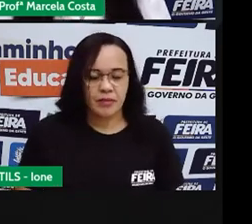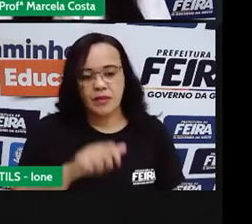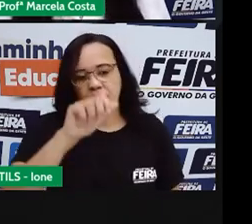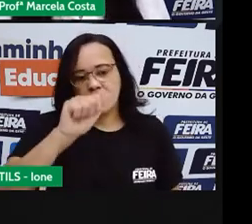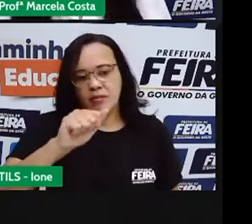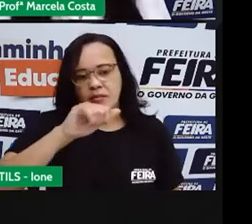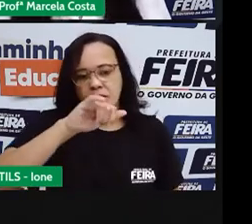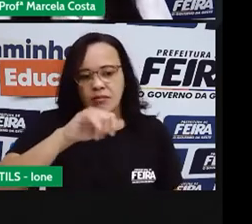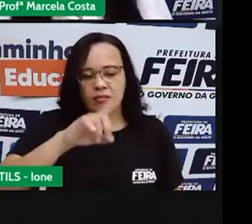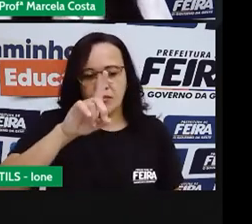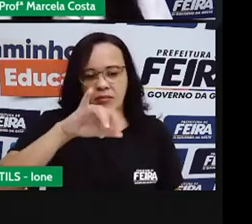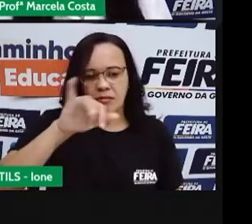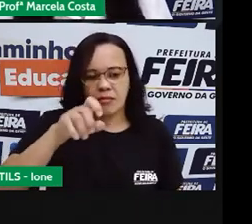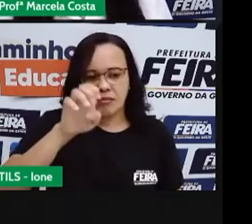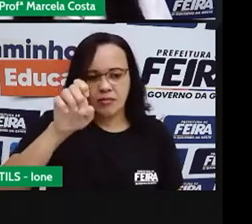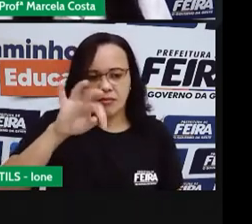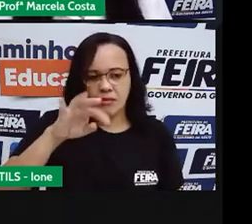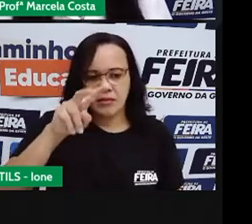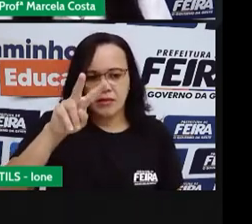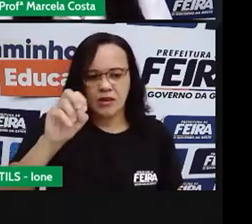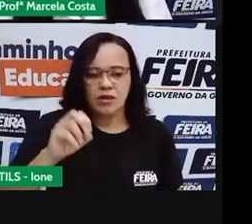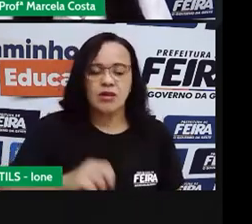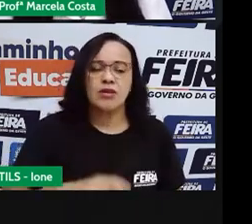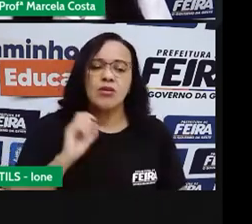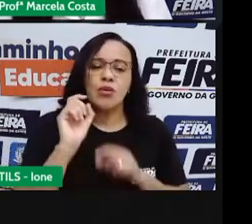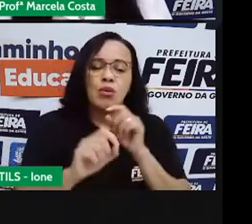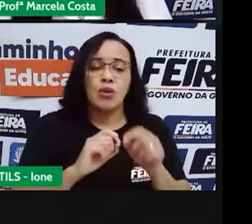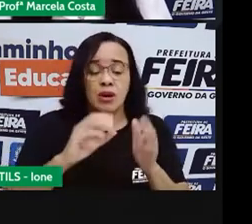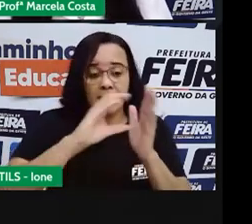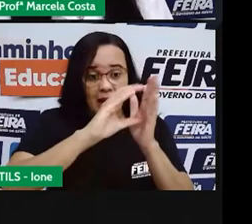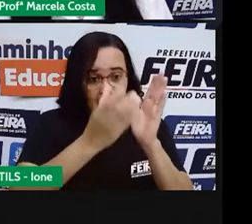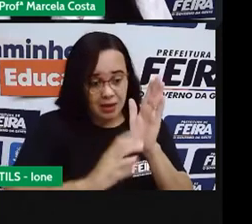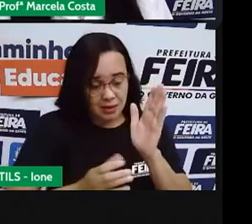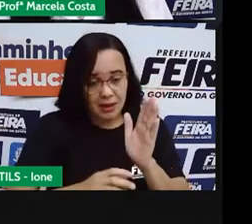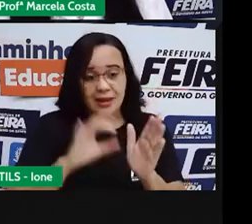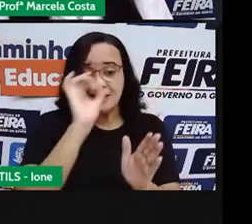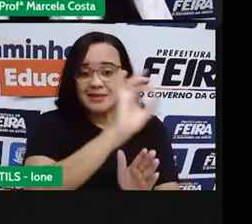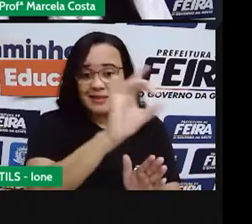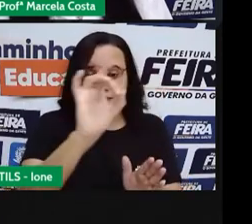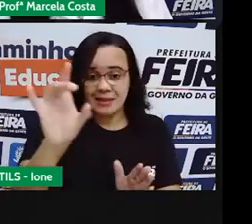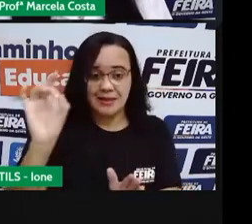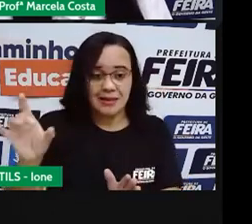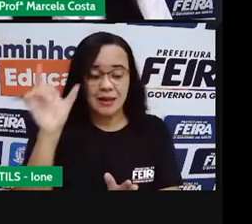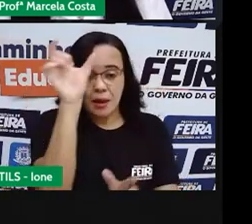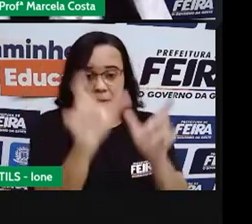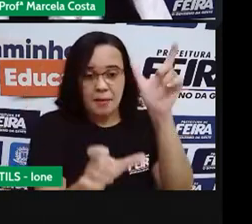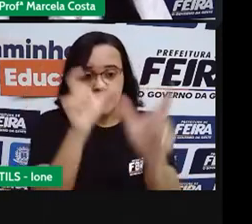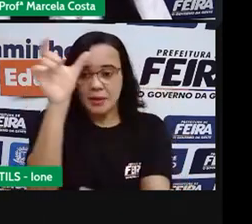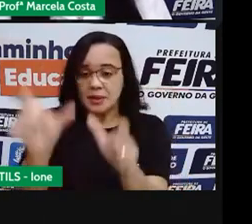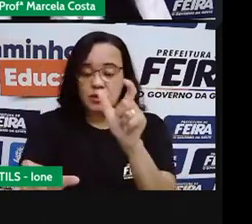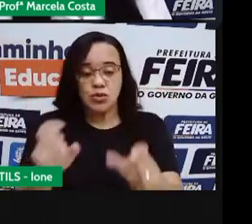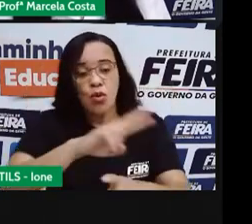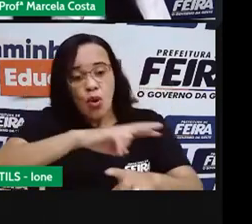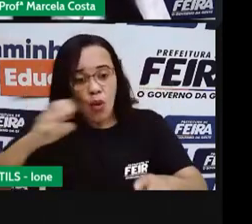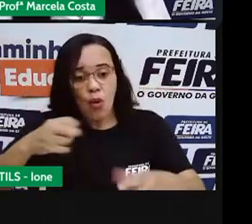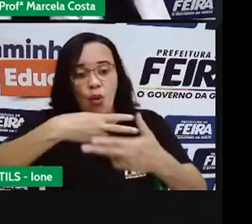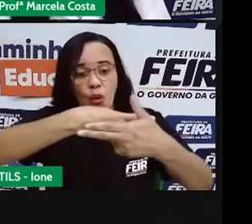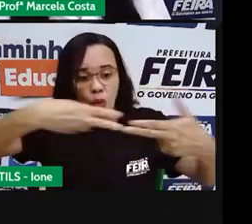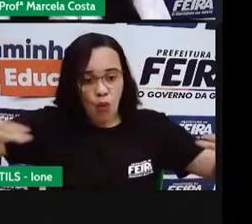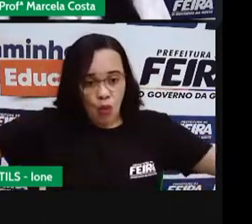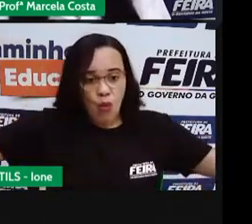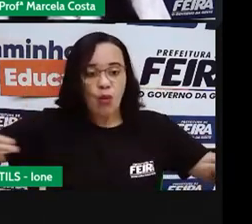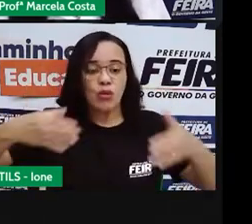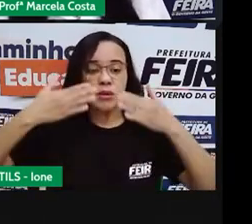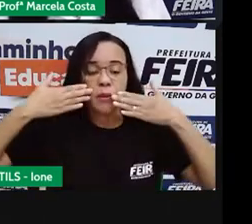O adjetivo Ele vai Ressaltar A característica De uma pessoa De um objeto Tá